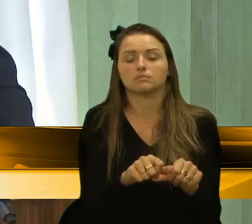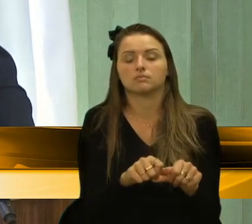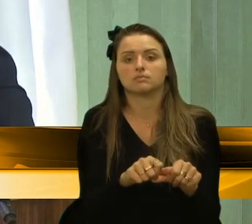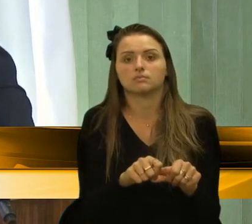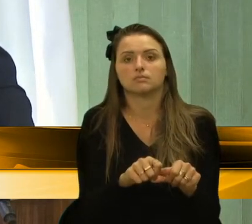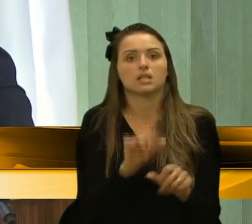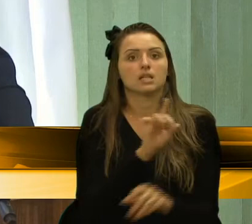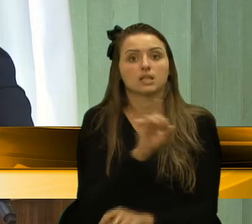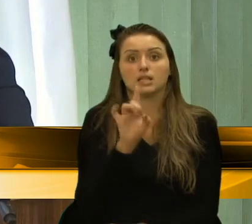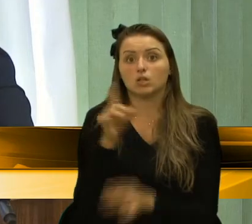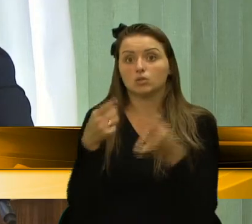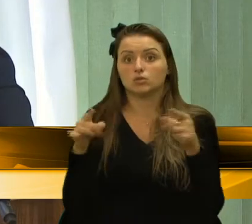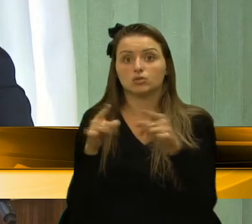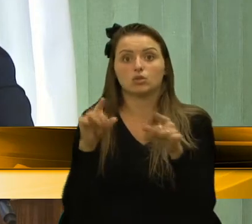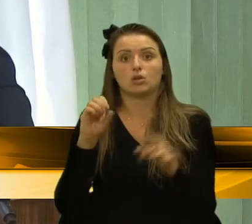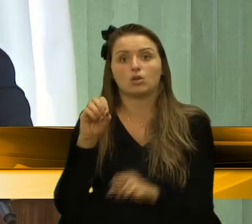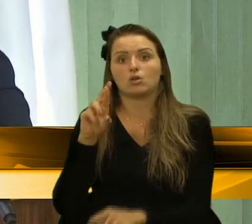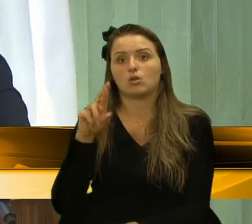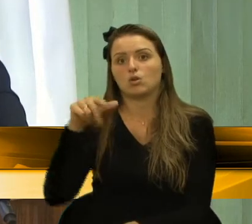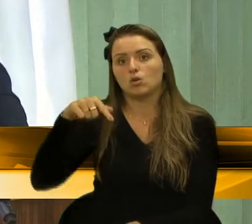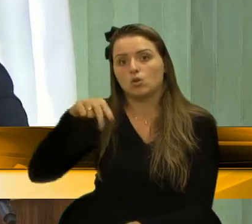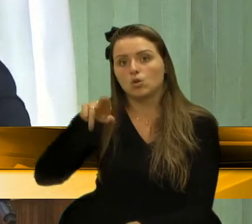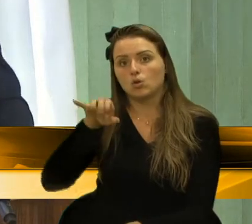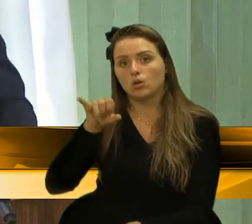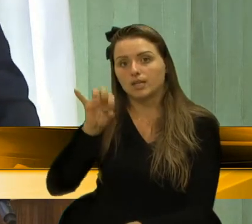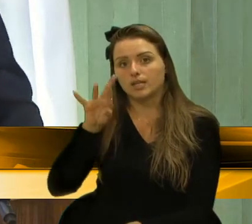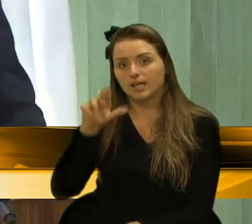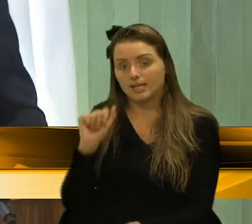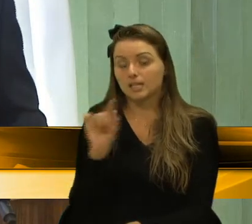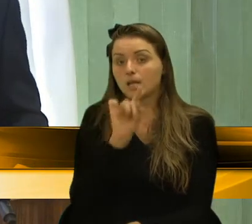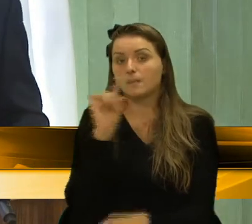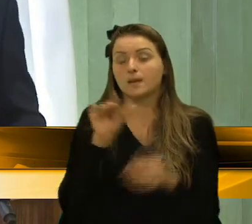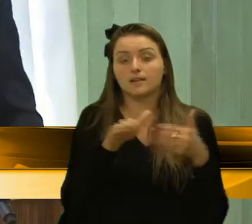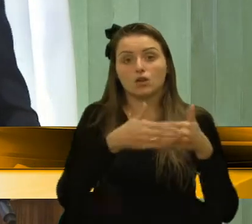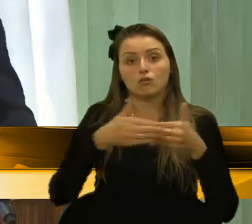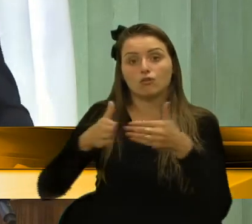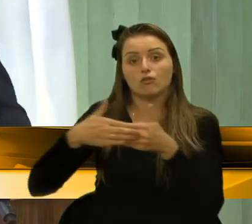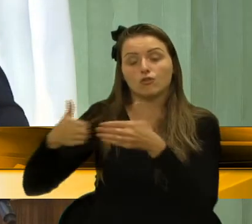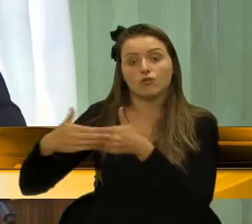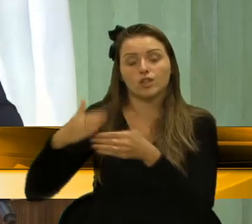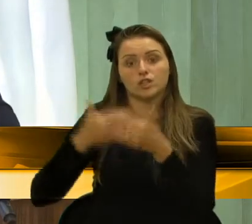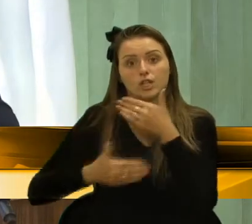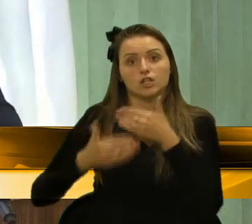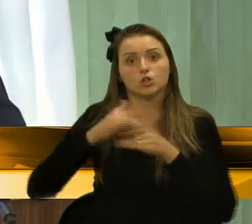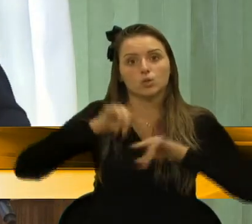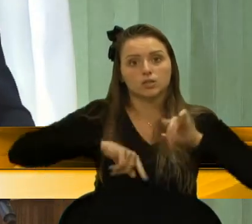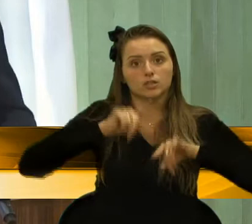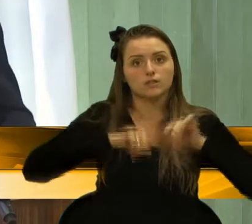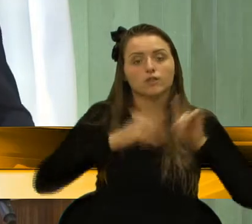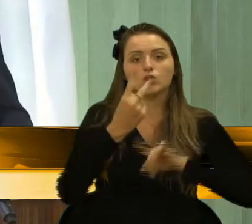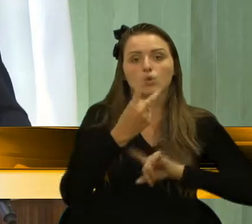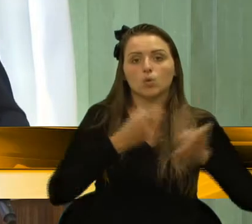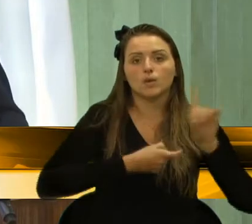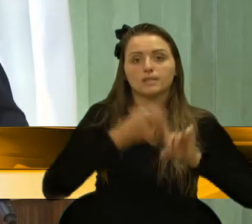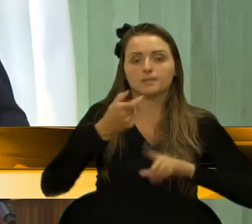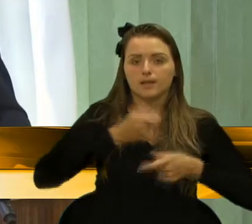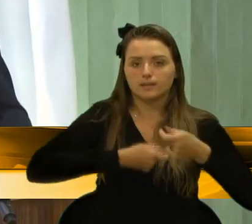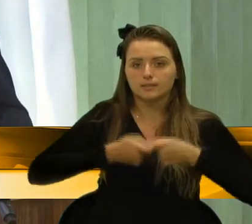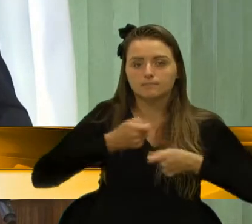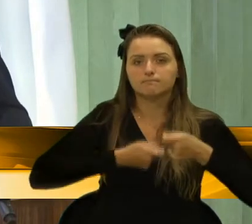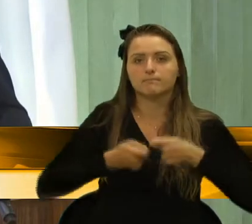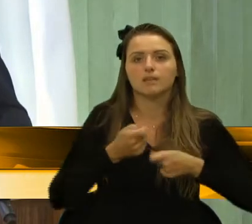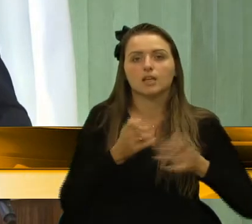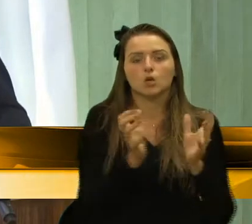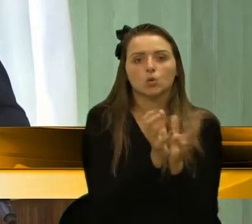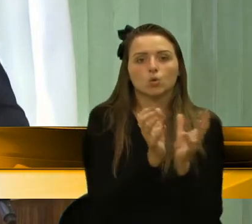Não só para a orquestra. E para não fecharmos todas as atividades, ficamos dois meses negociando com a companhia